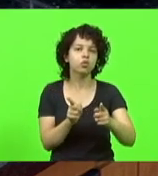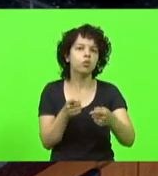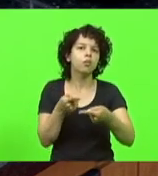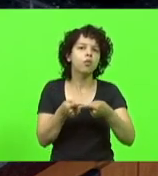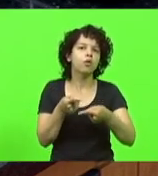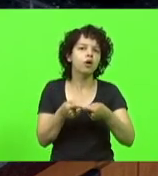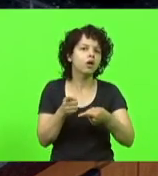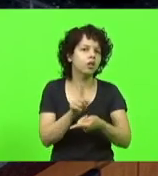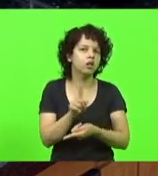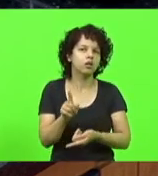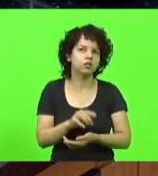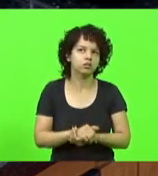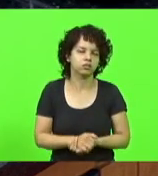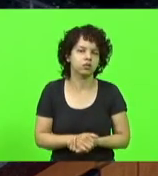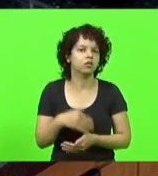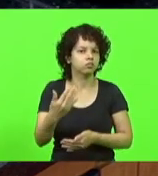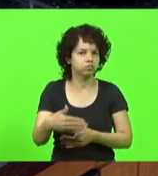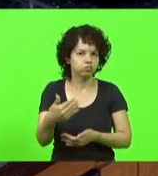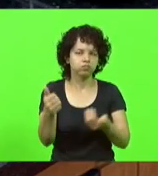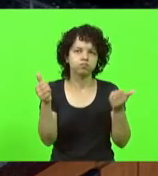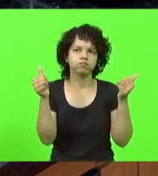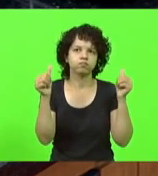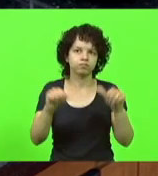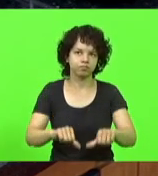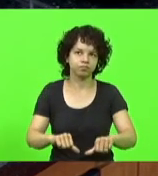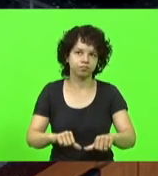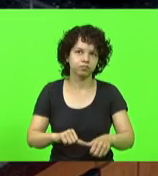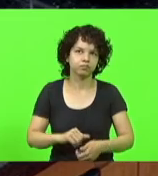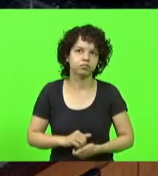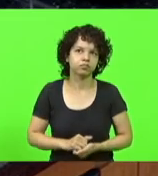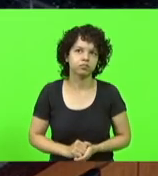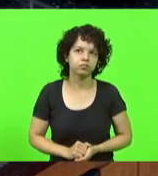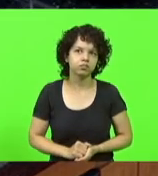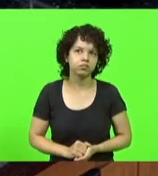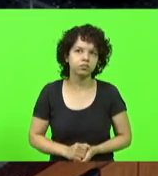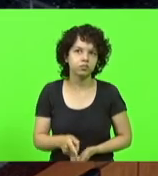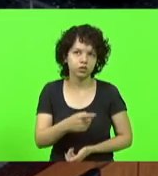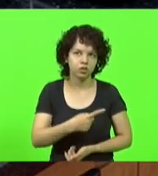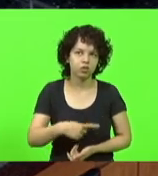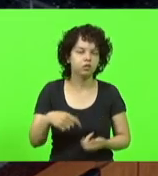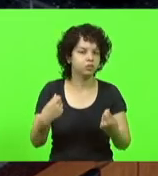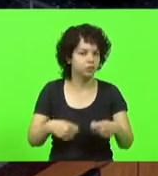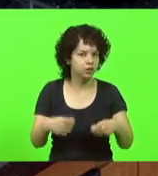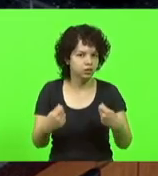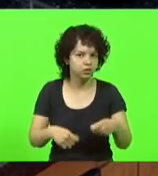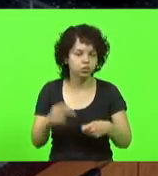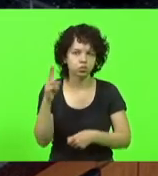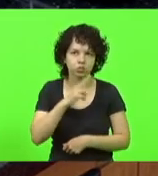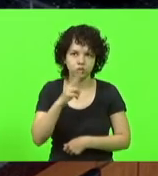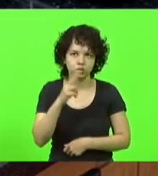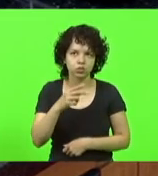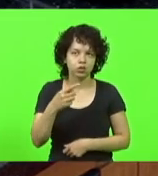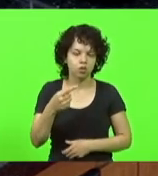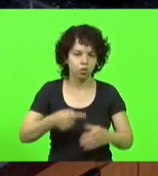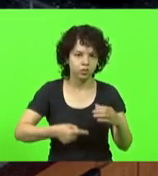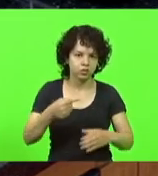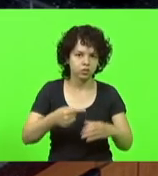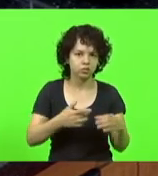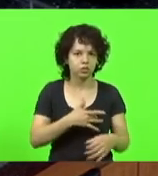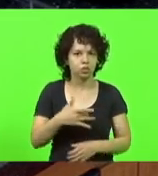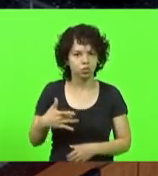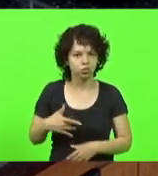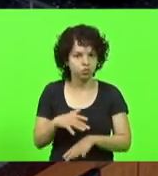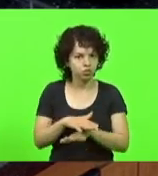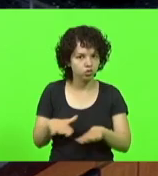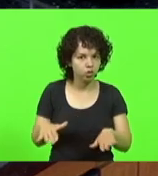cada vez fica mais revoltante. Não é verdade? Então, nós temos que agir. Não só nós da Comissão de Saúde. Eu acho que